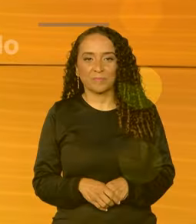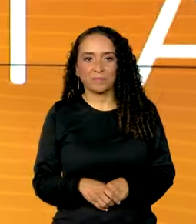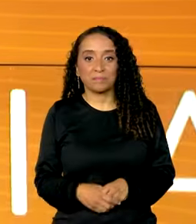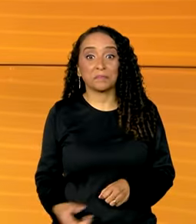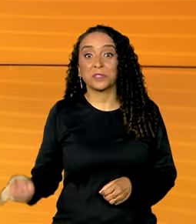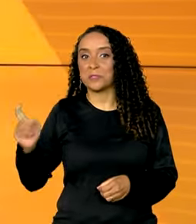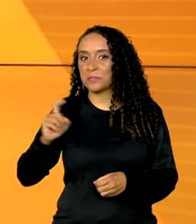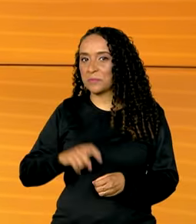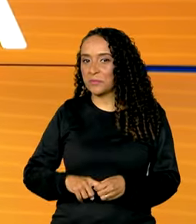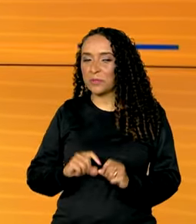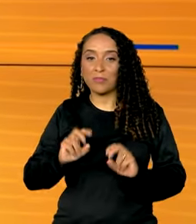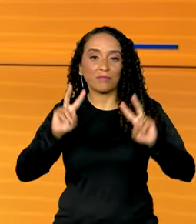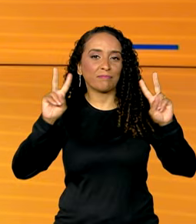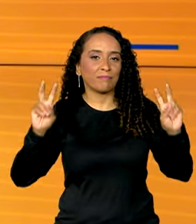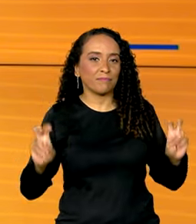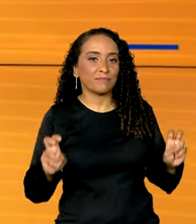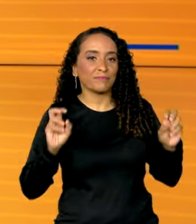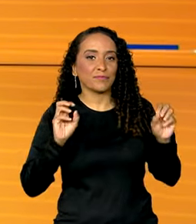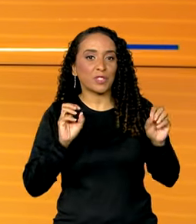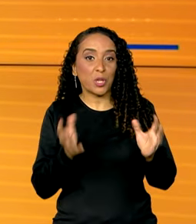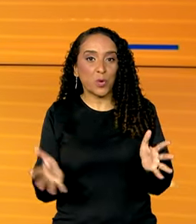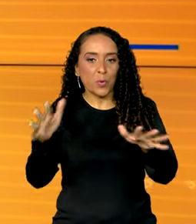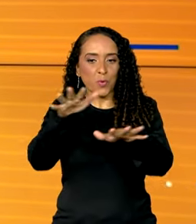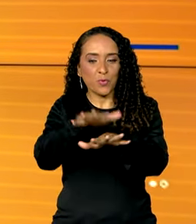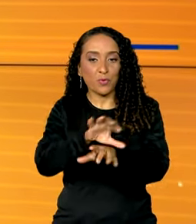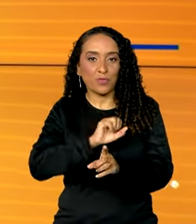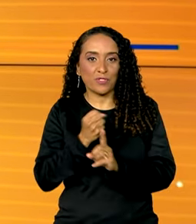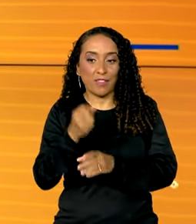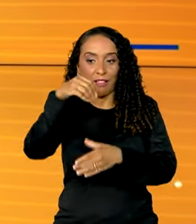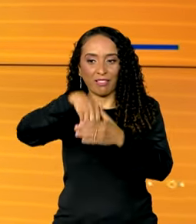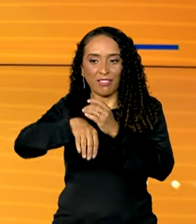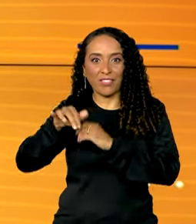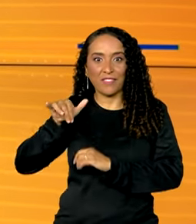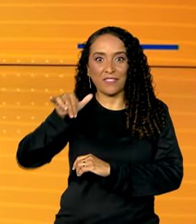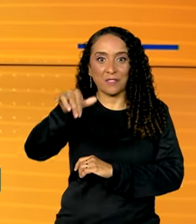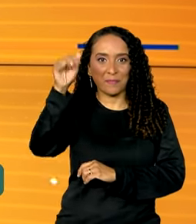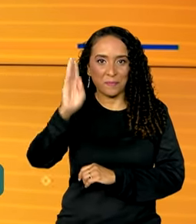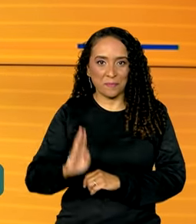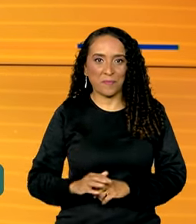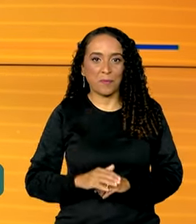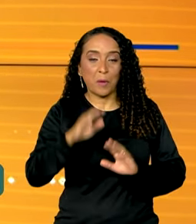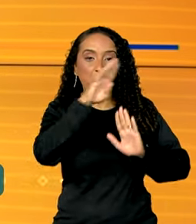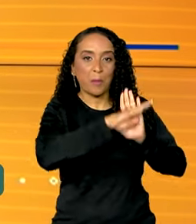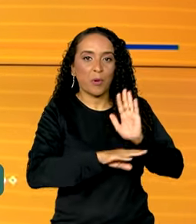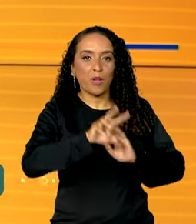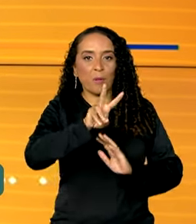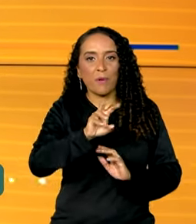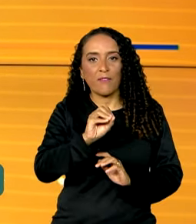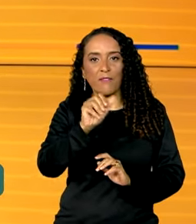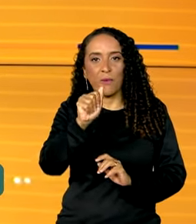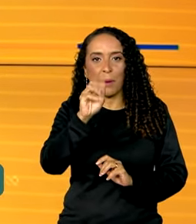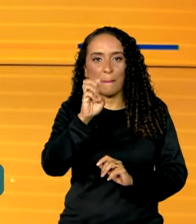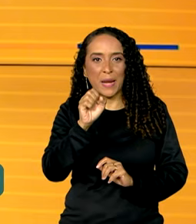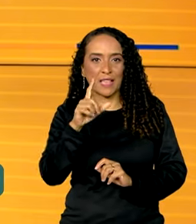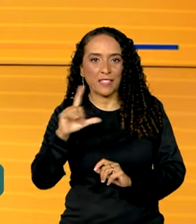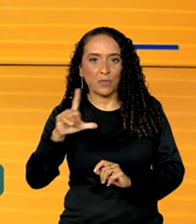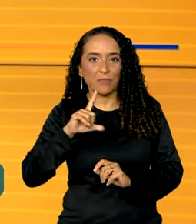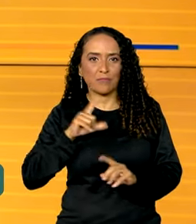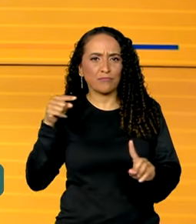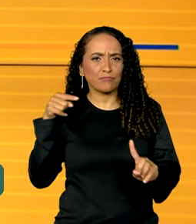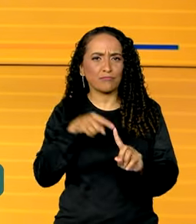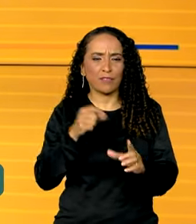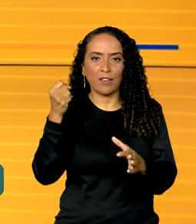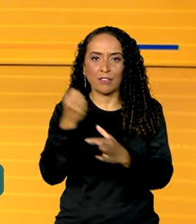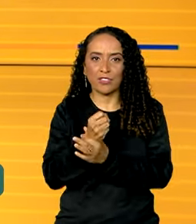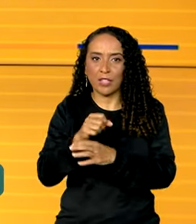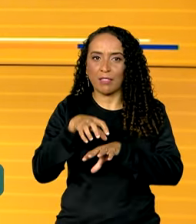Estamos de volta, vamos falar de inclusão social na aviação brasileira. É o programa Voa Brasil, que tem a meta de